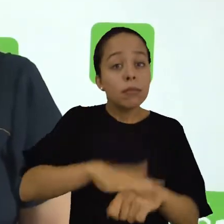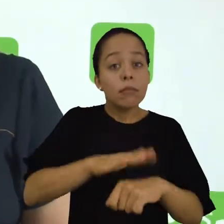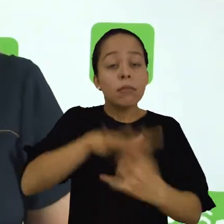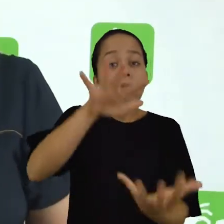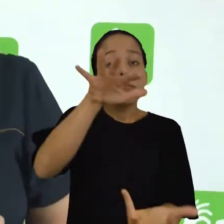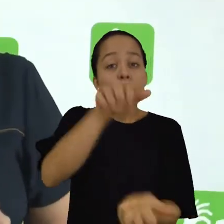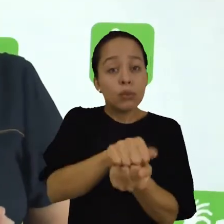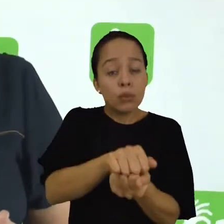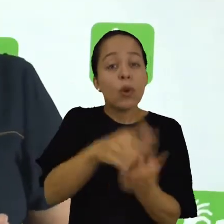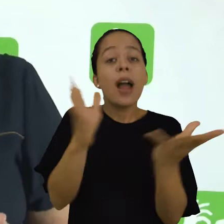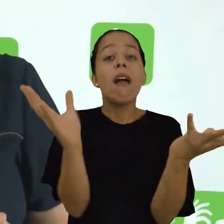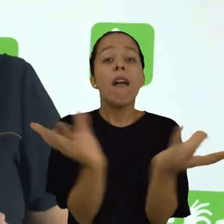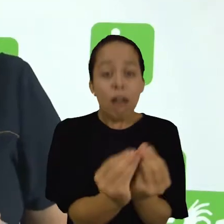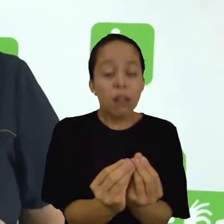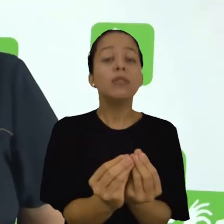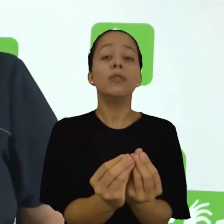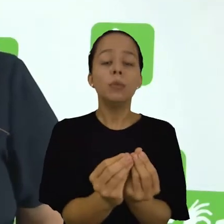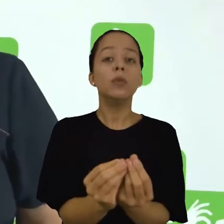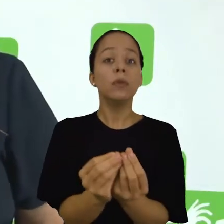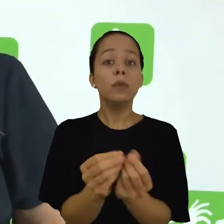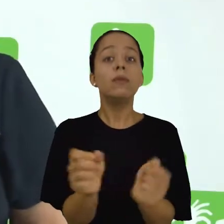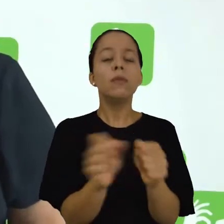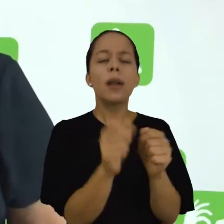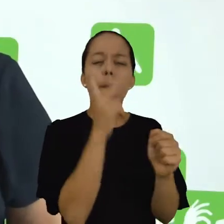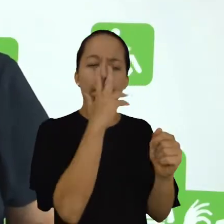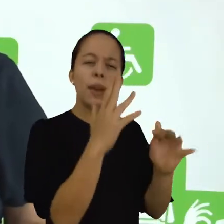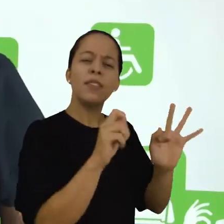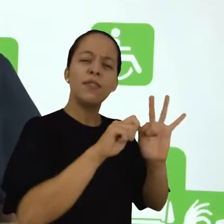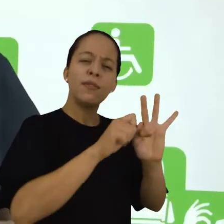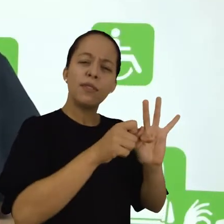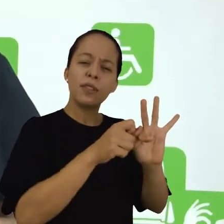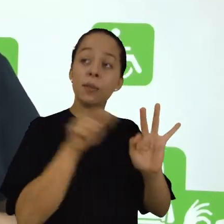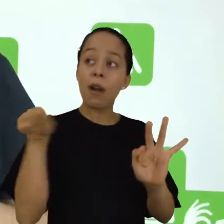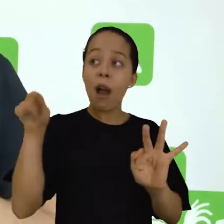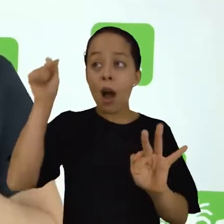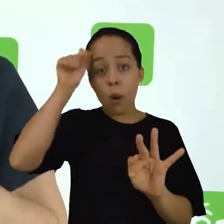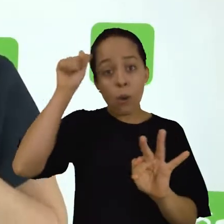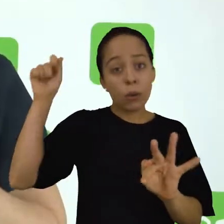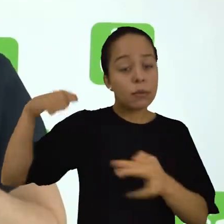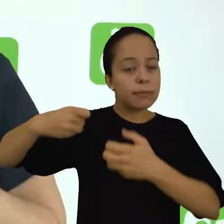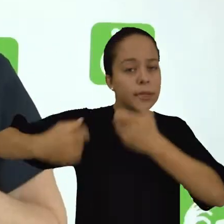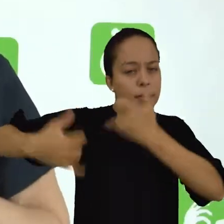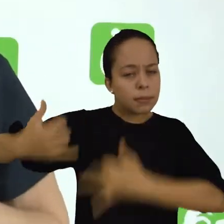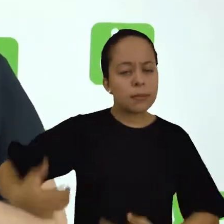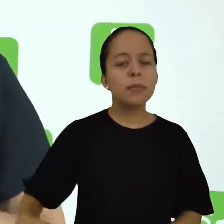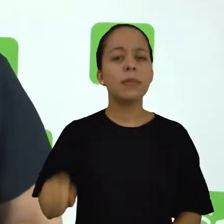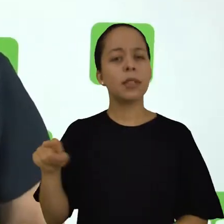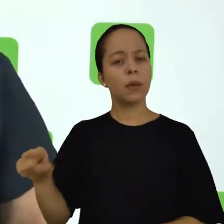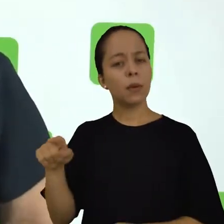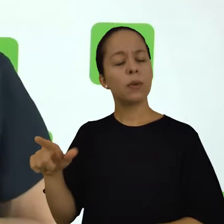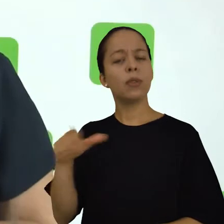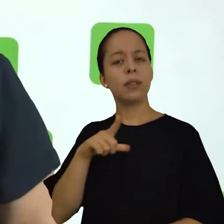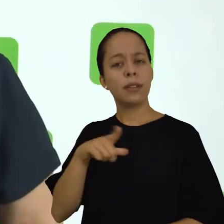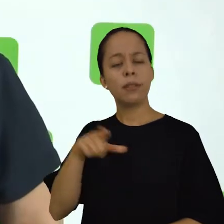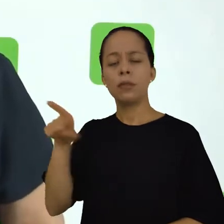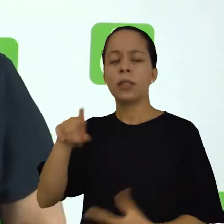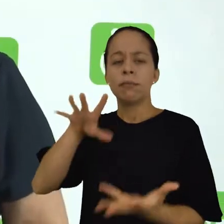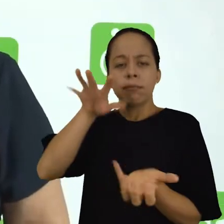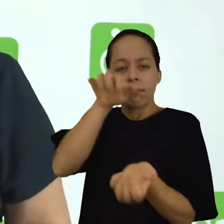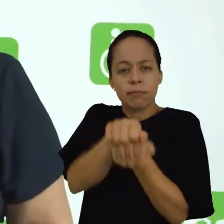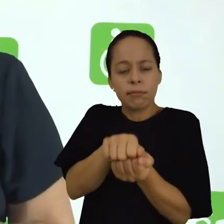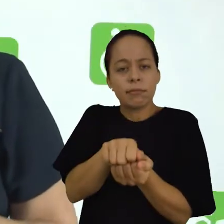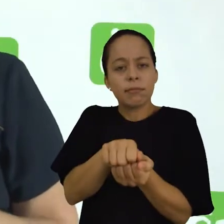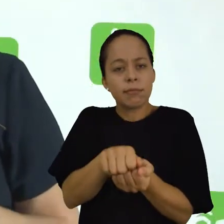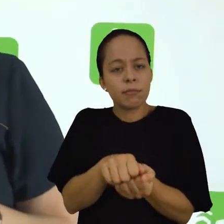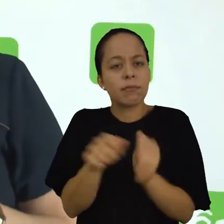deles, ou seja, faz o fichamento das ideias principais definidas pelo autor, apresentadas pelo autor